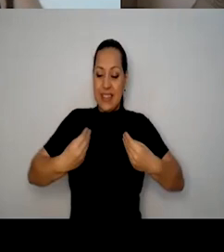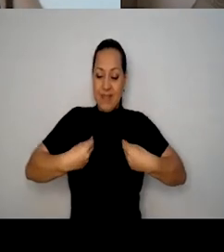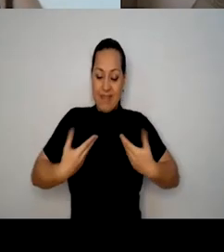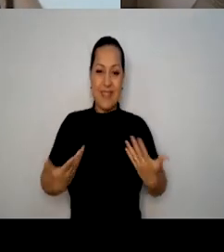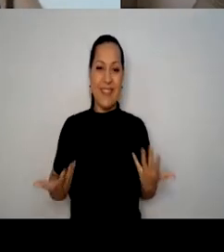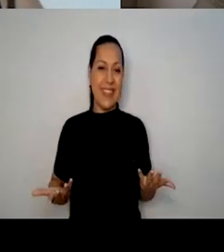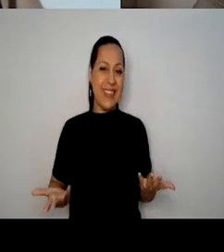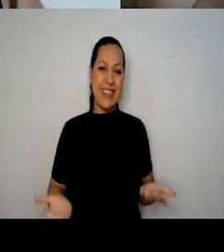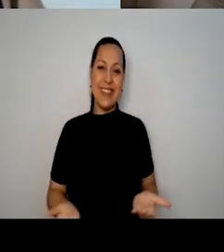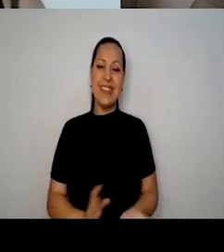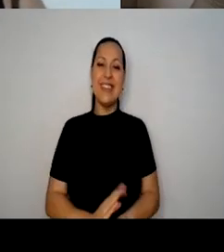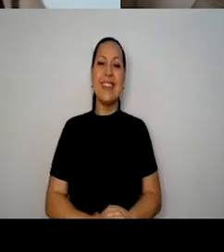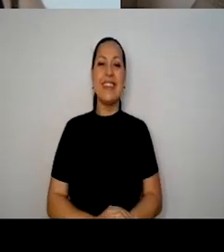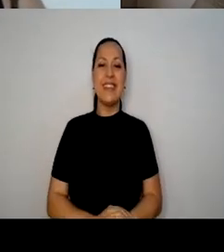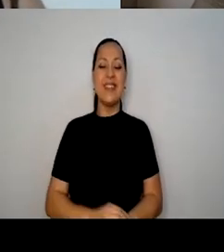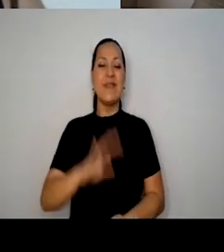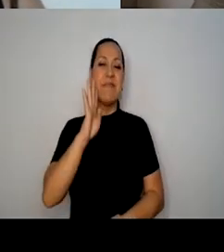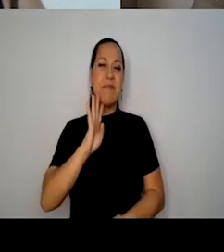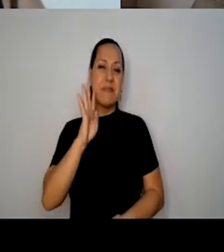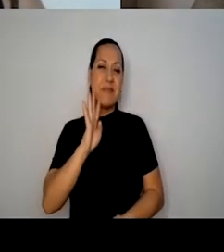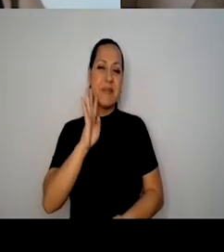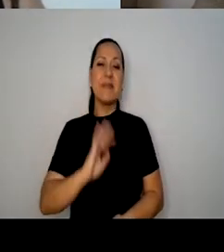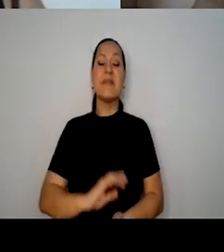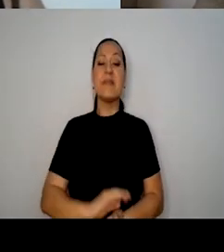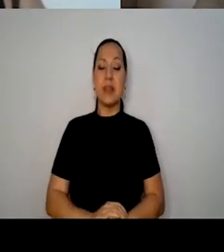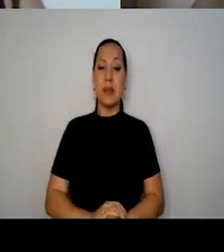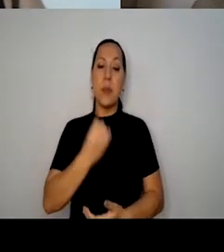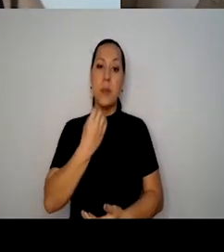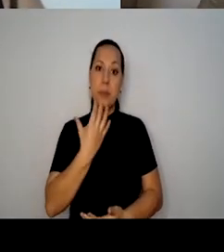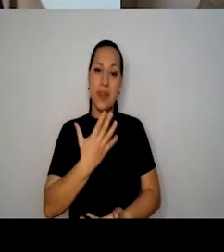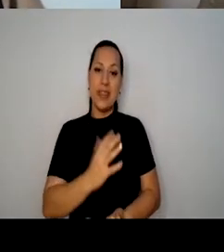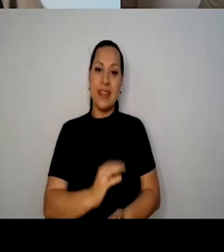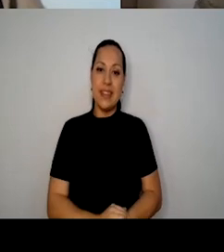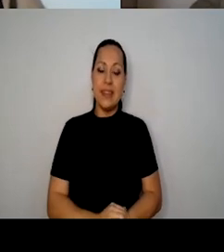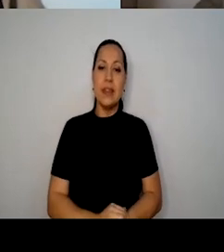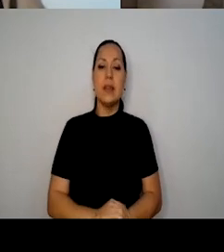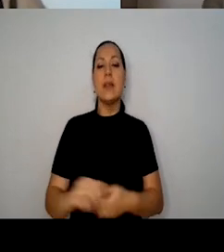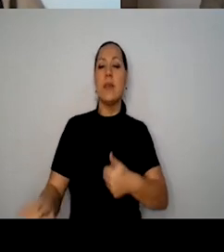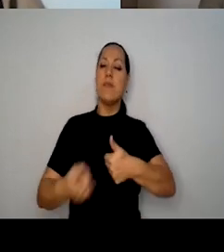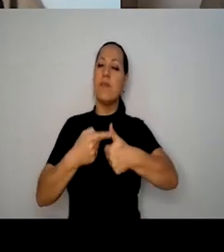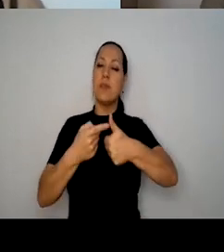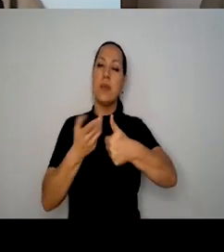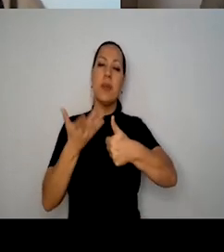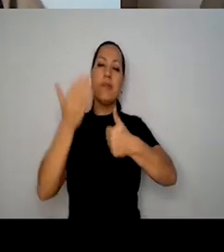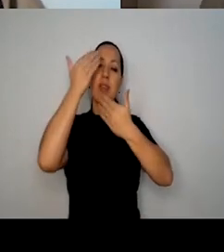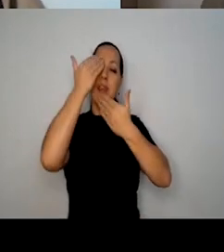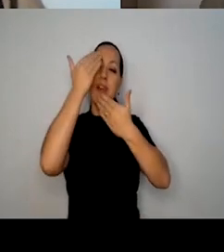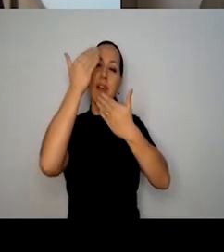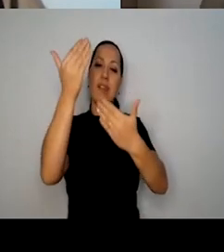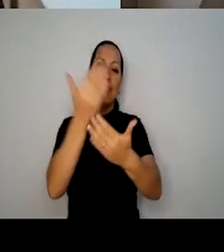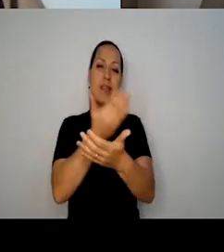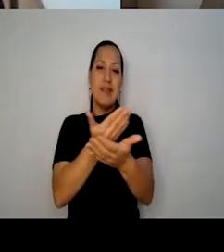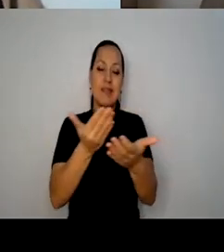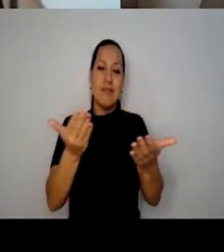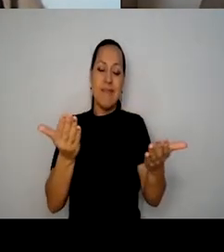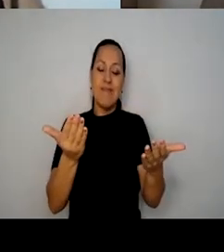que legal, bem, primeiro gostaria de agradecer bastante, assim, eu